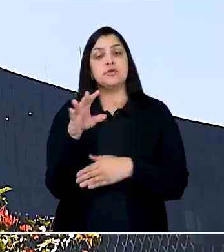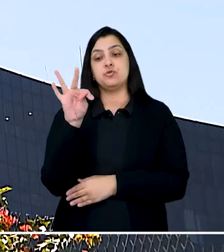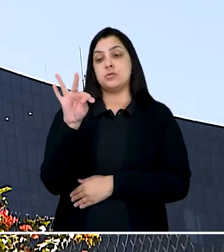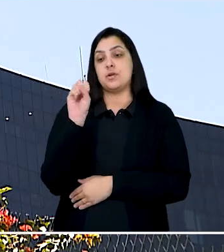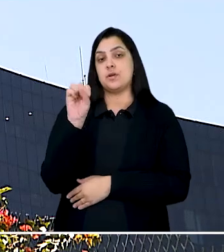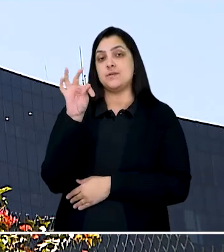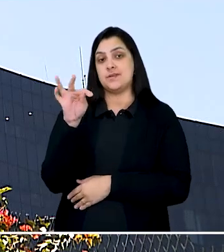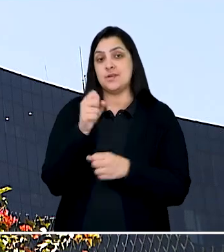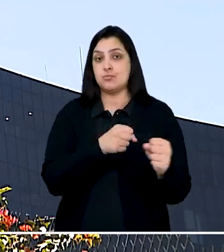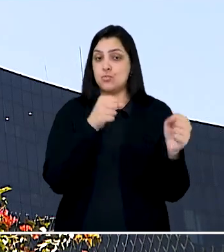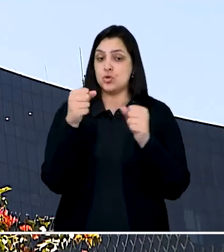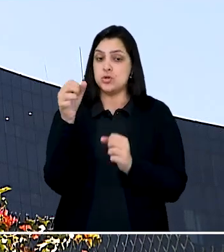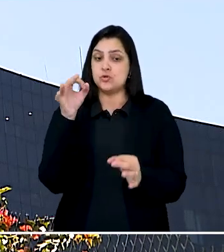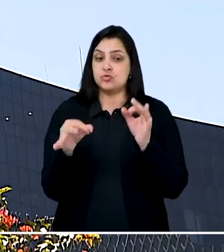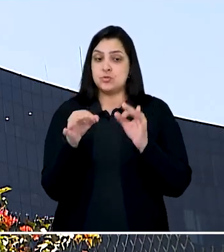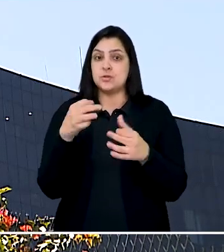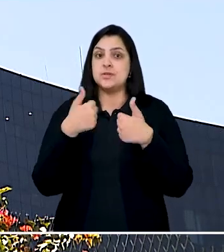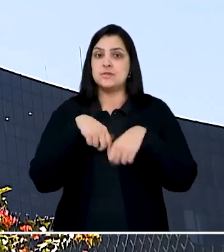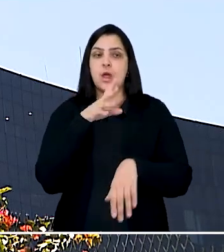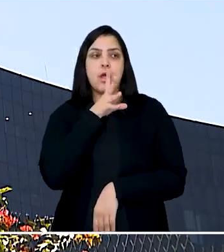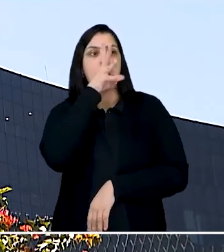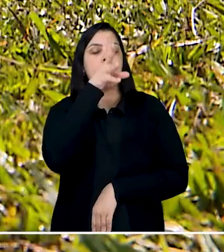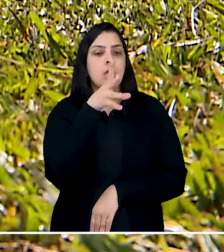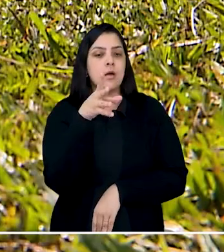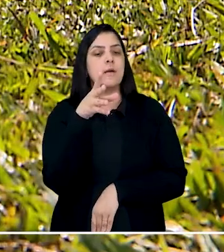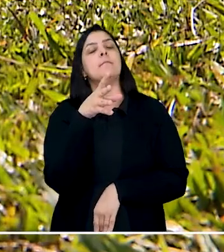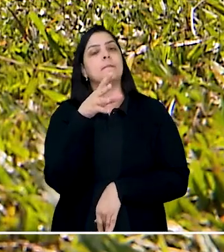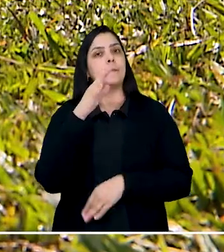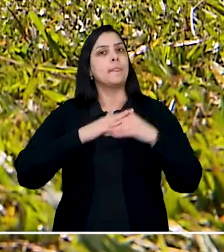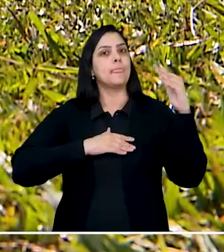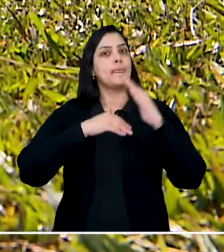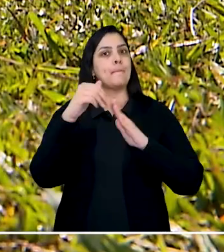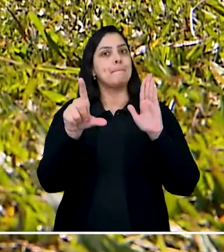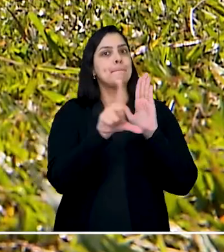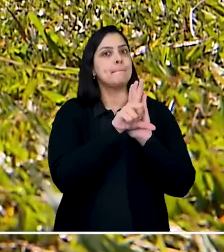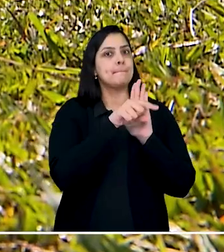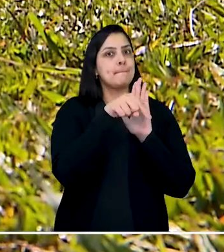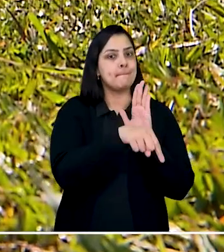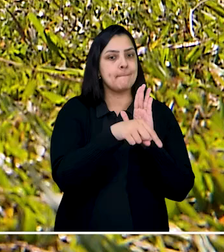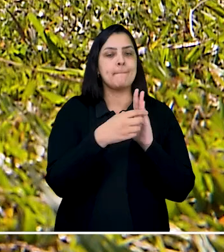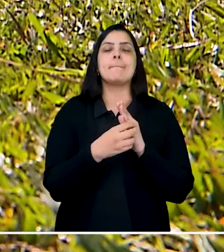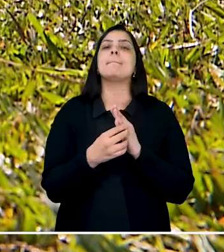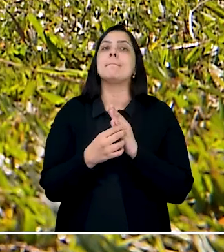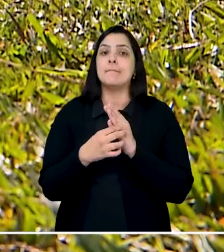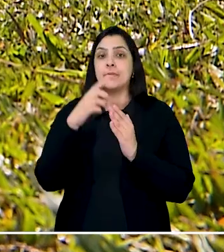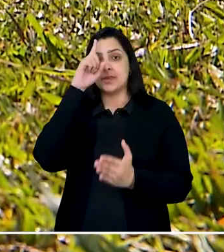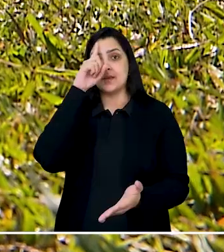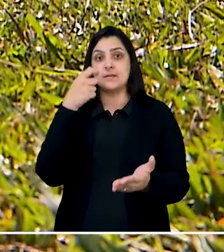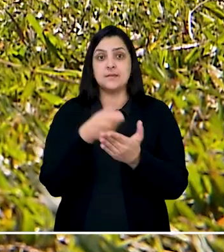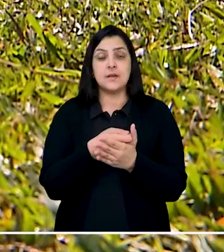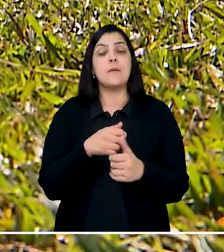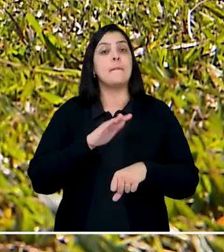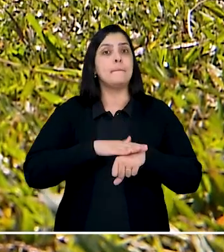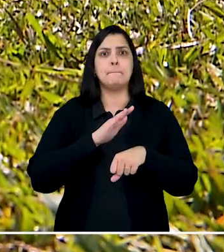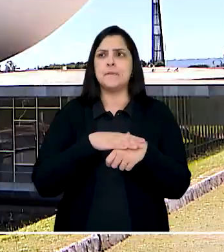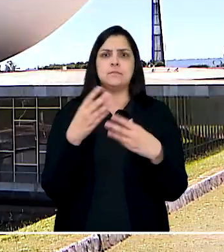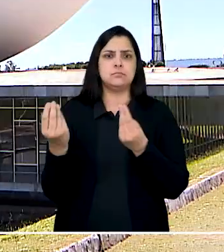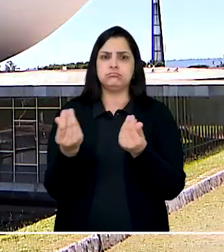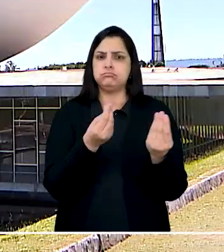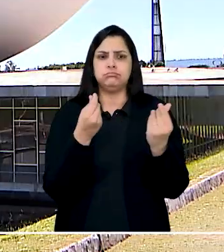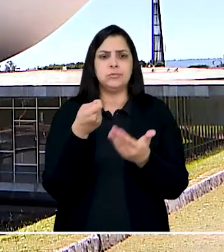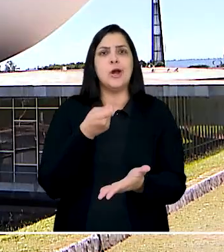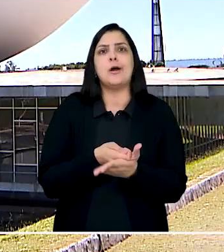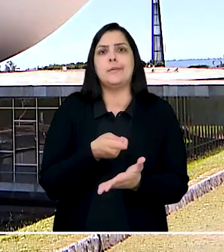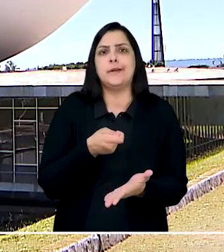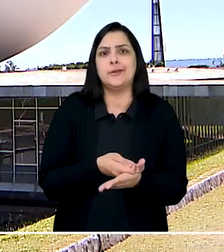argumentou que o Poder Judiciário estaria invadindo a competência do Legislativo ao dar uma decisão com comando abstrato,